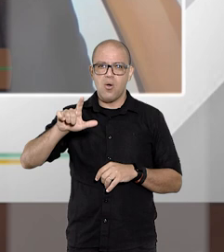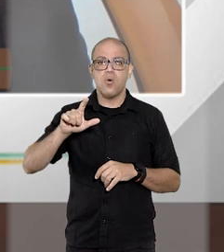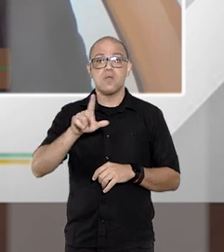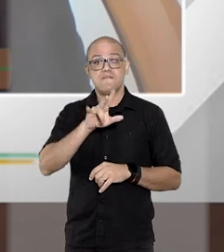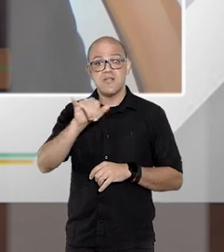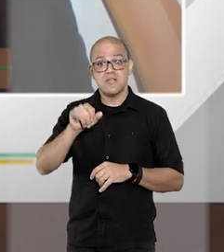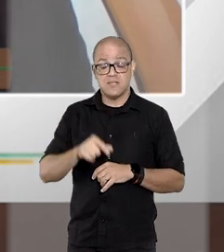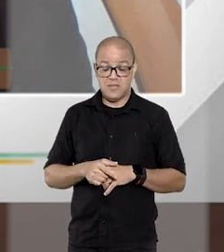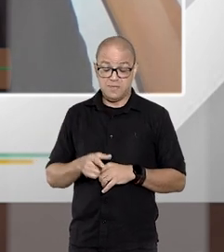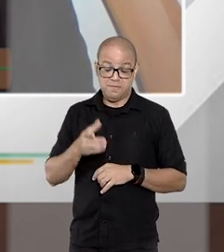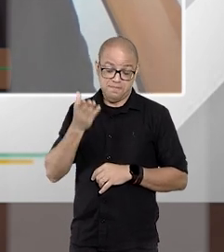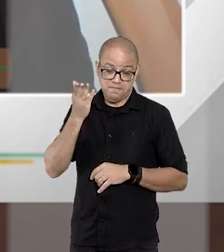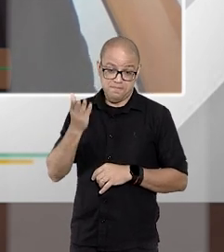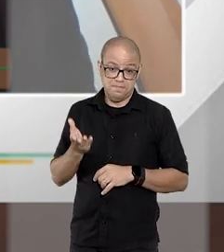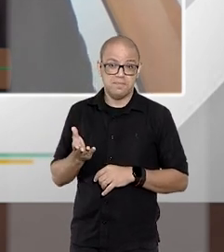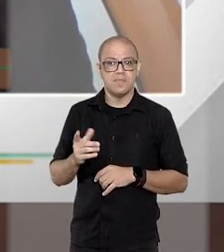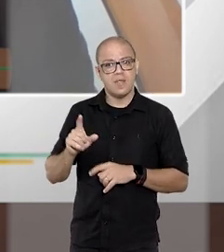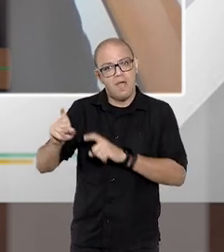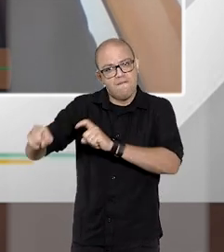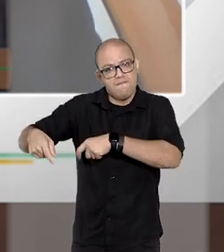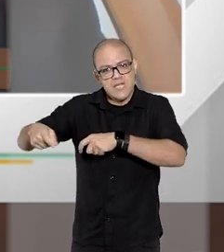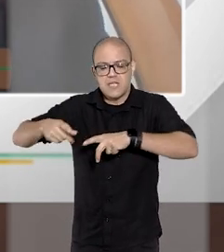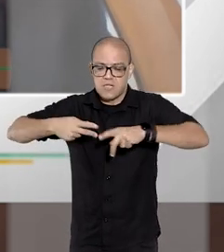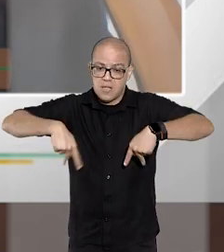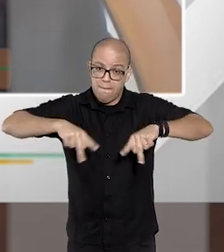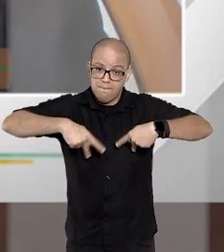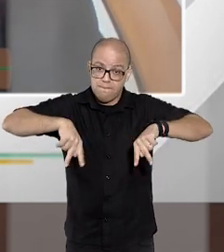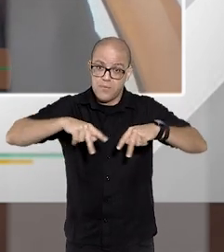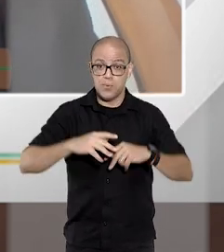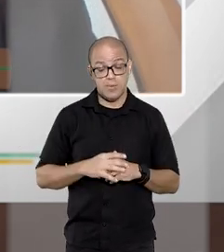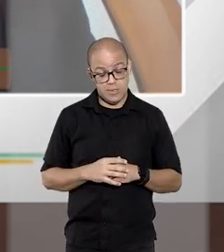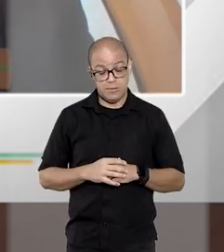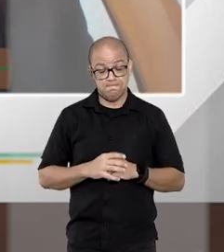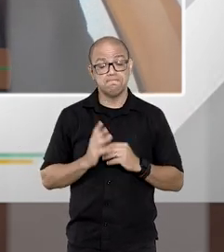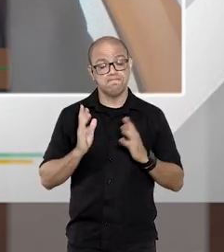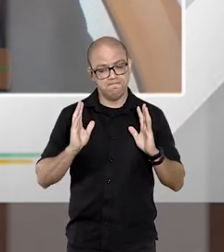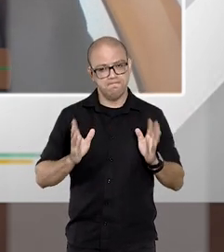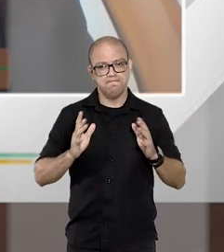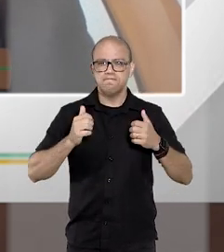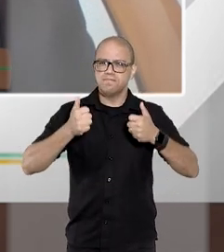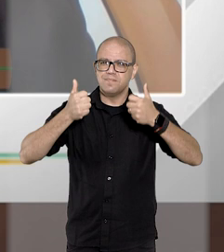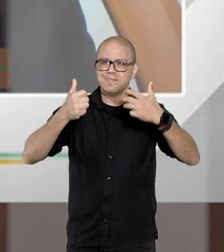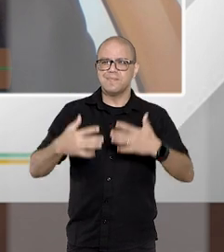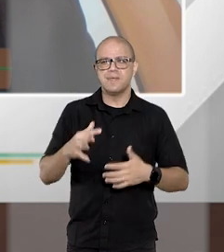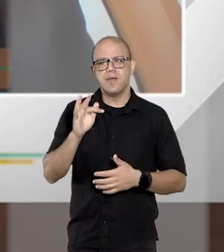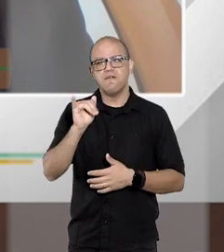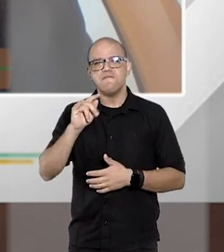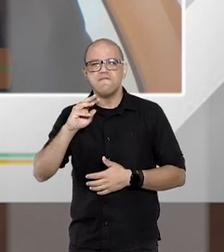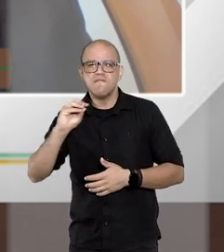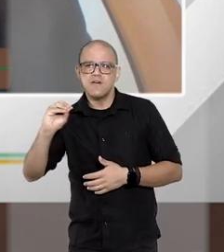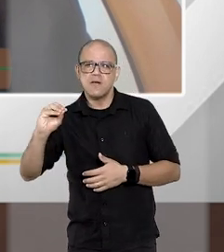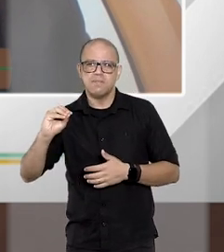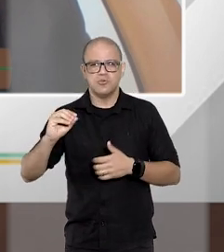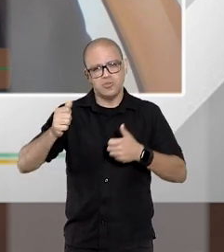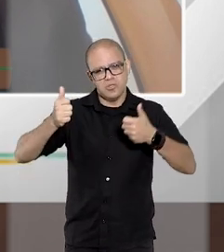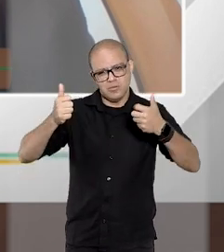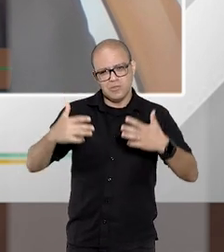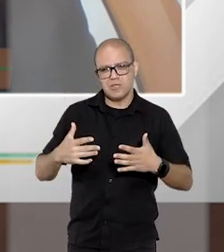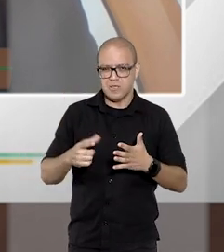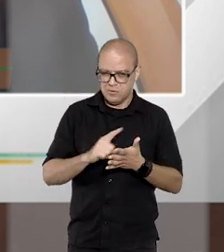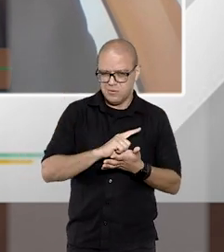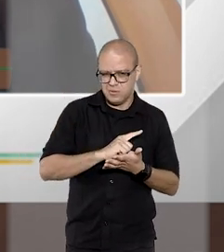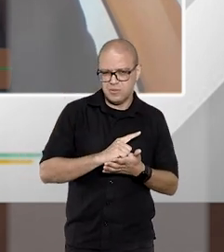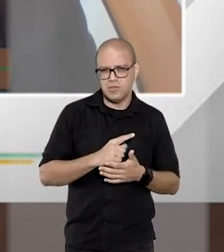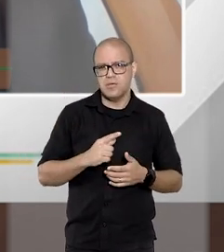que irá ser demandado, que no caso é a fazenda pública, que como nós já explicamos, o doutor Fábio, e eu tinha falado também